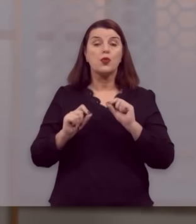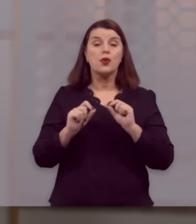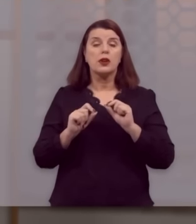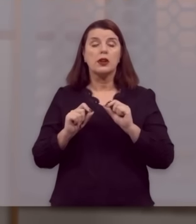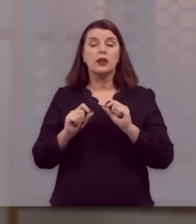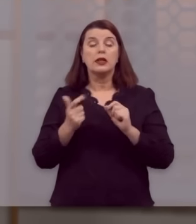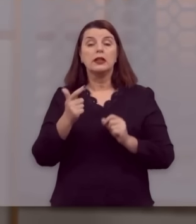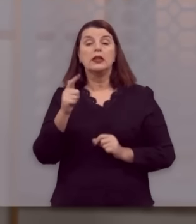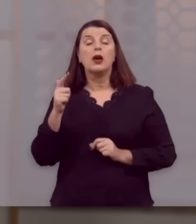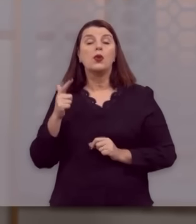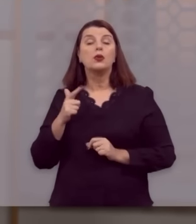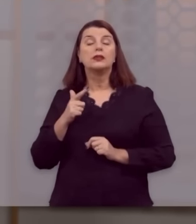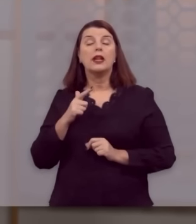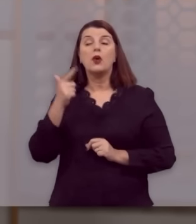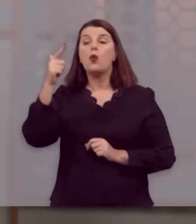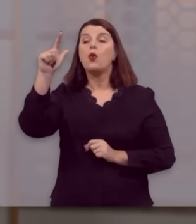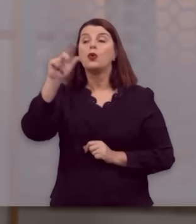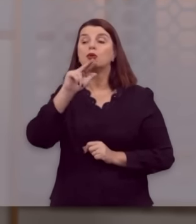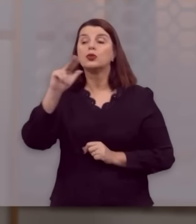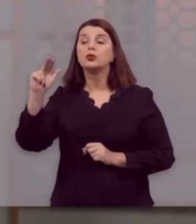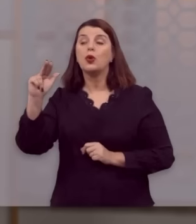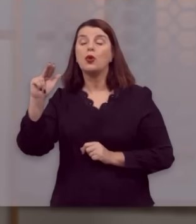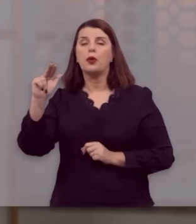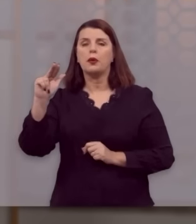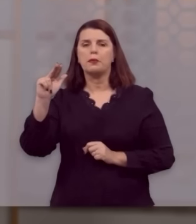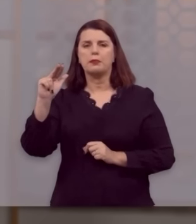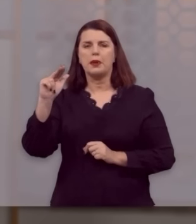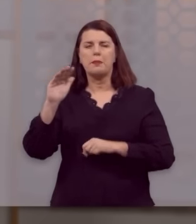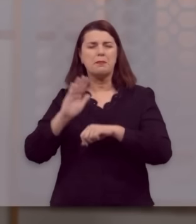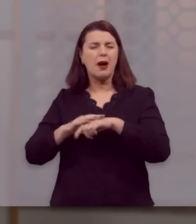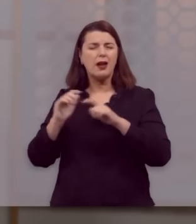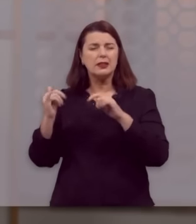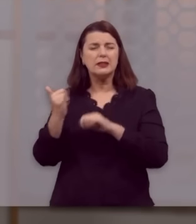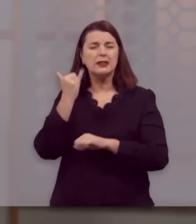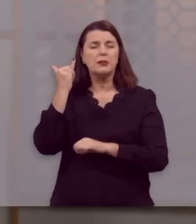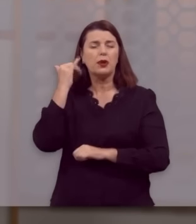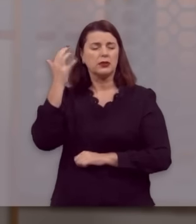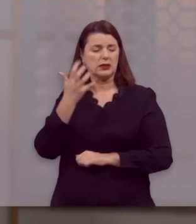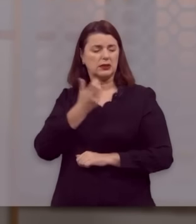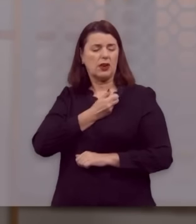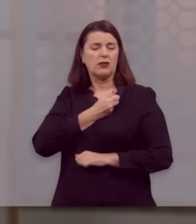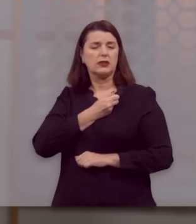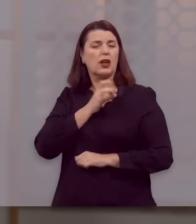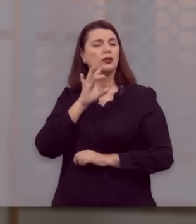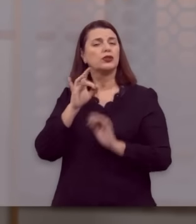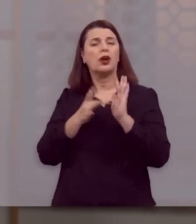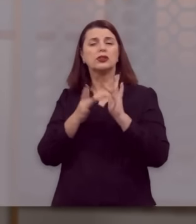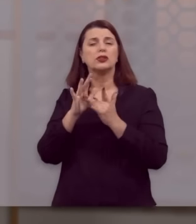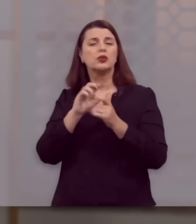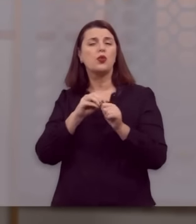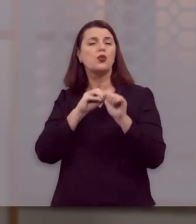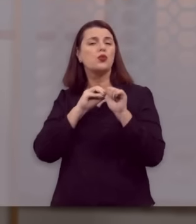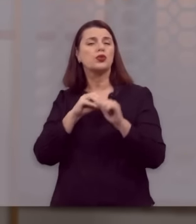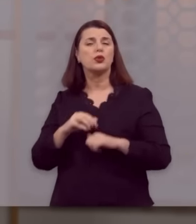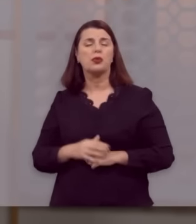que não há nenhum outro nome dado entre os homens, pelo qual importa que sejamos salvos, a não ser o nome de Jesus.